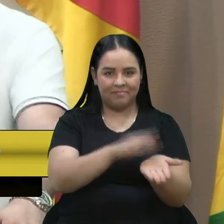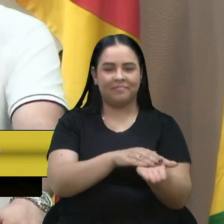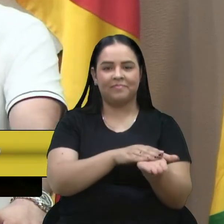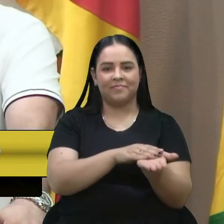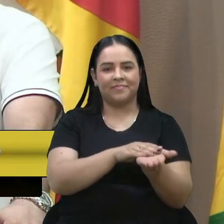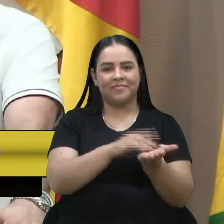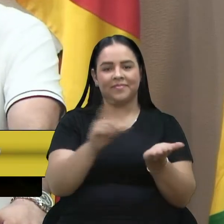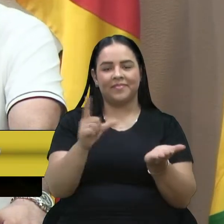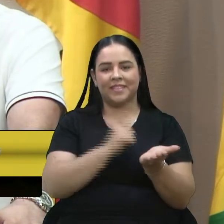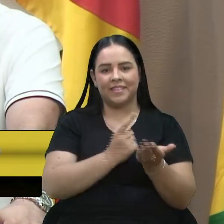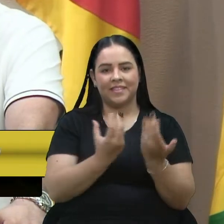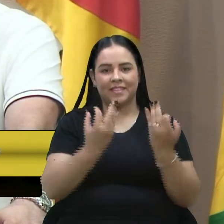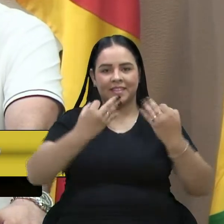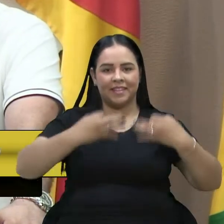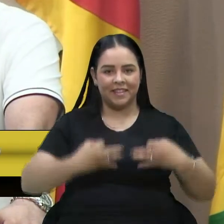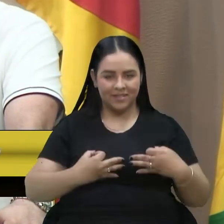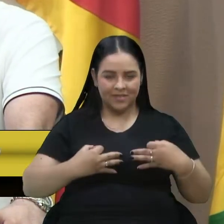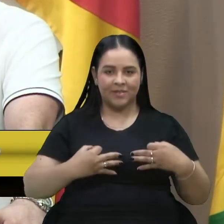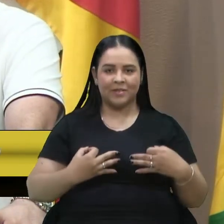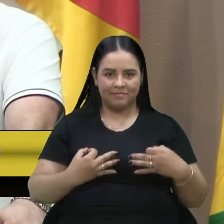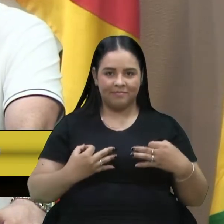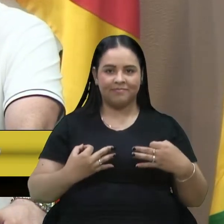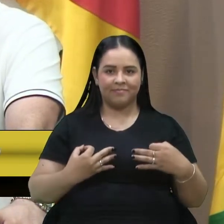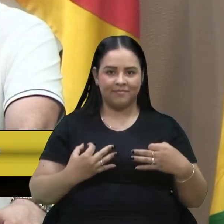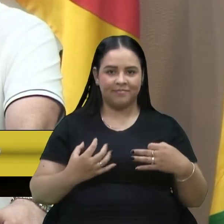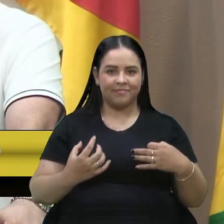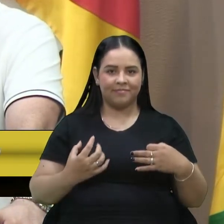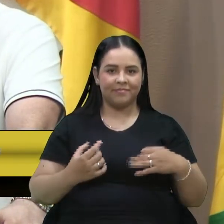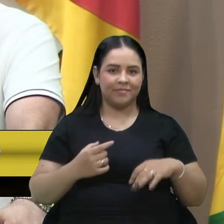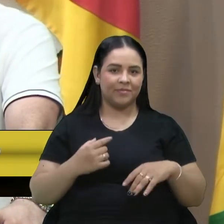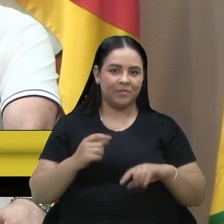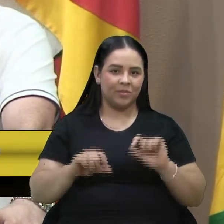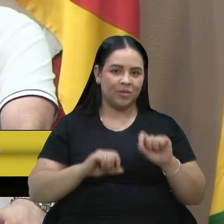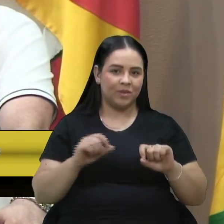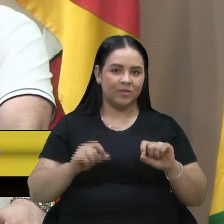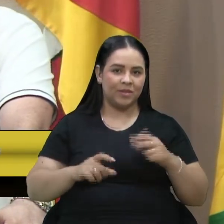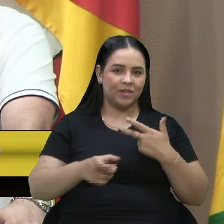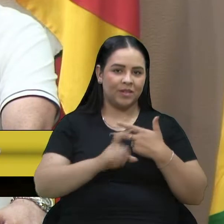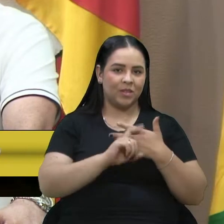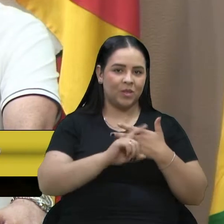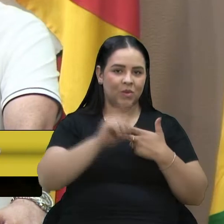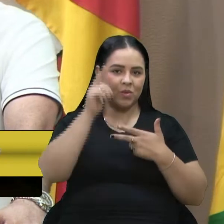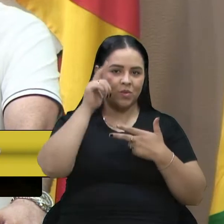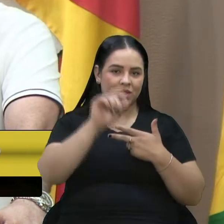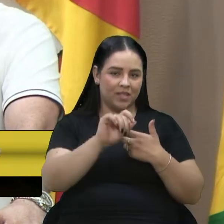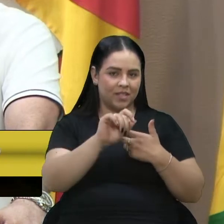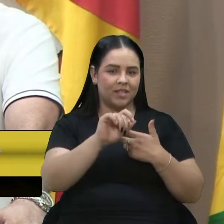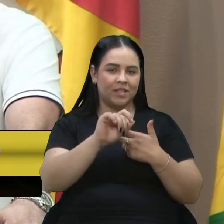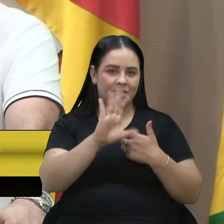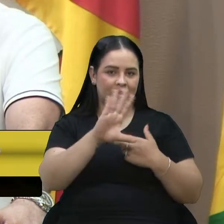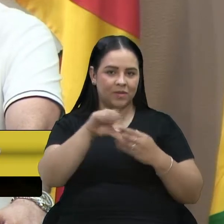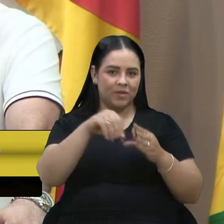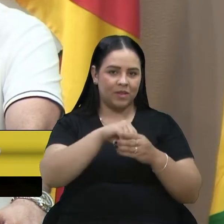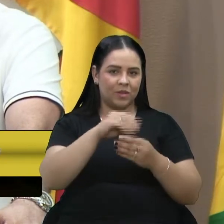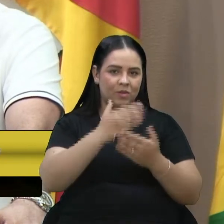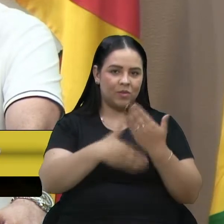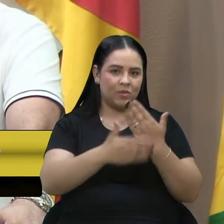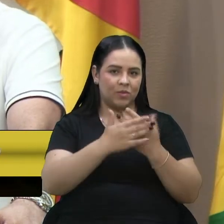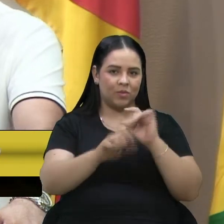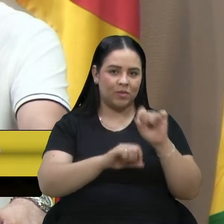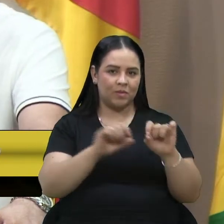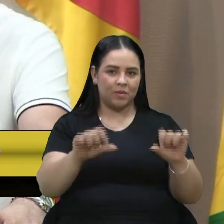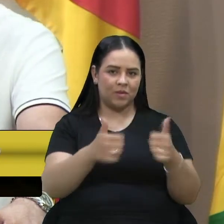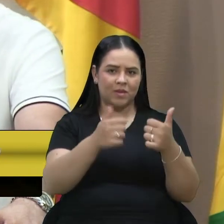deem a celeridade necessária para que o Executivo consiga implementar todas as melhorias,